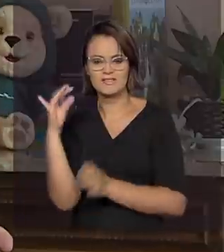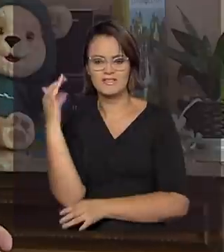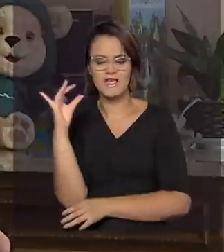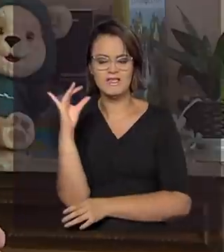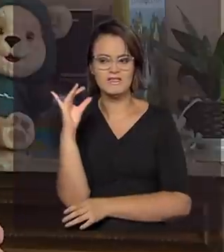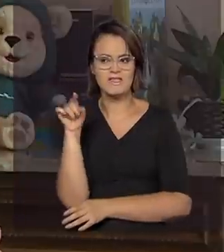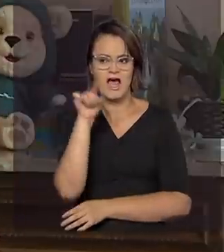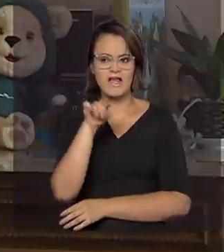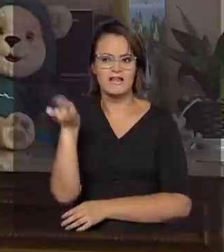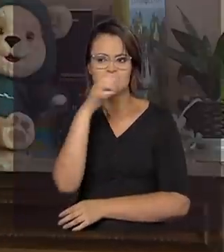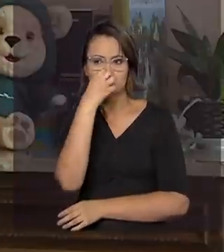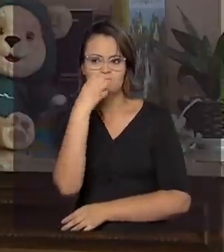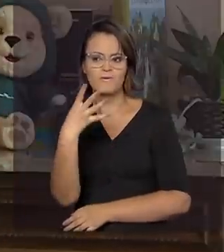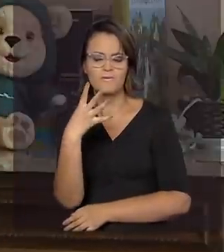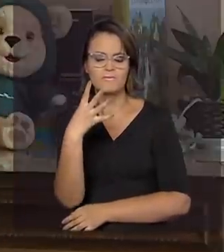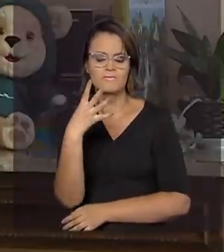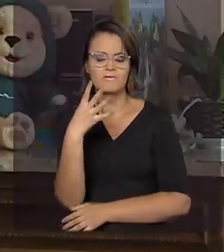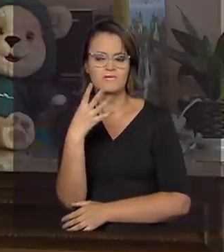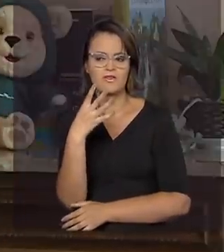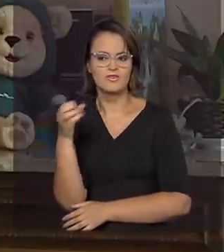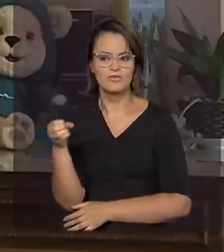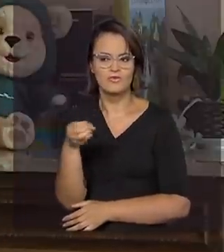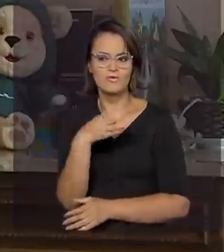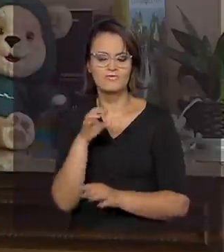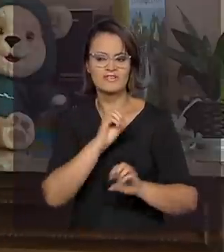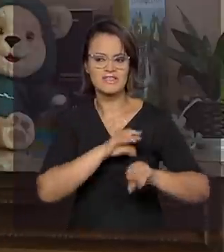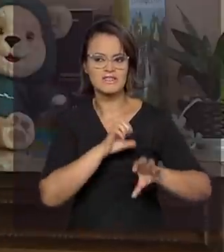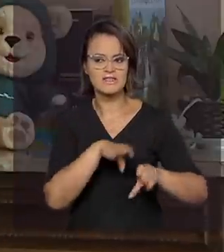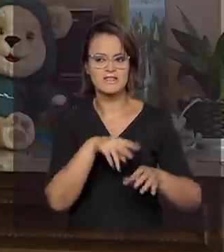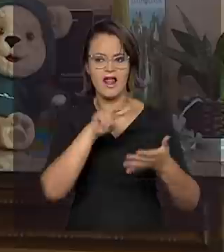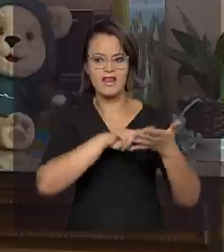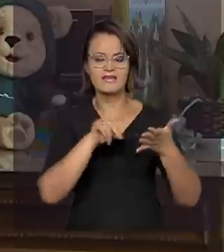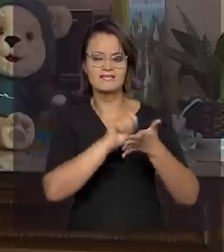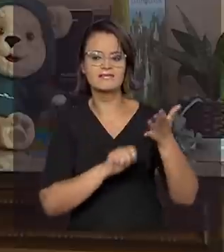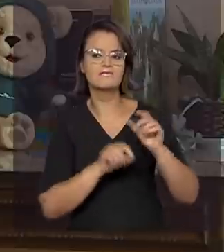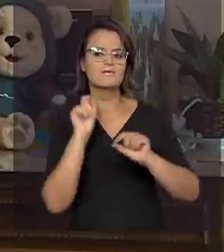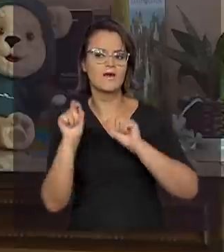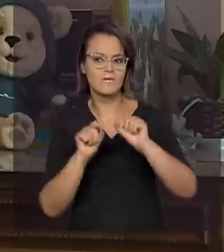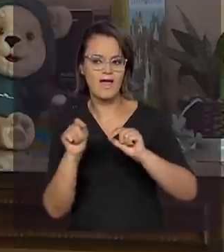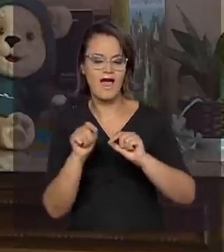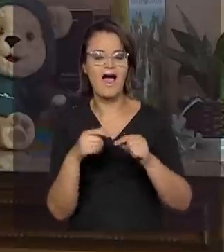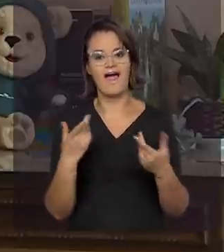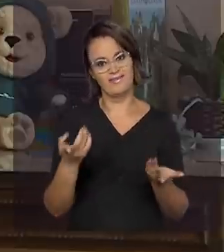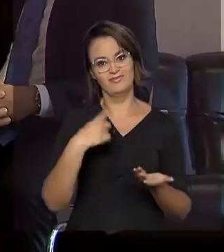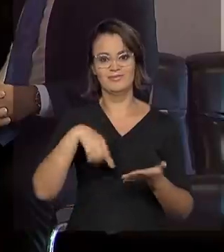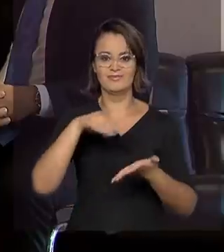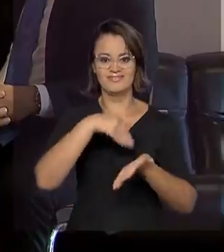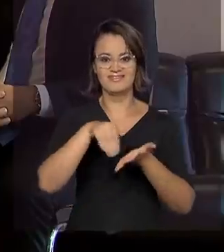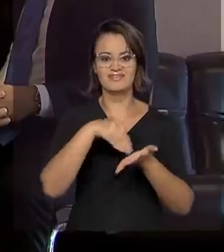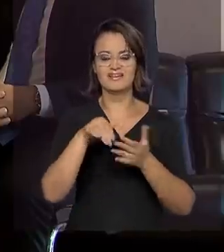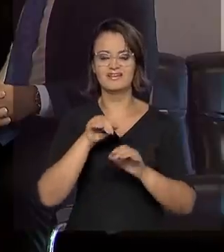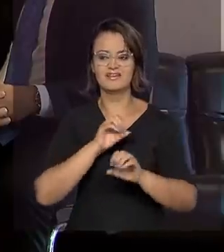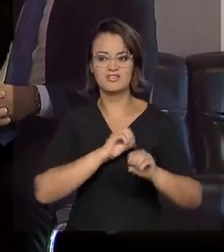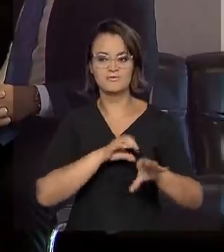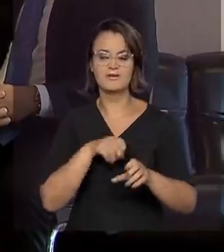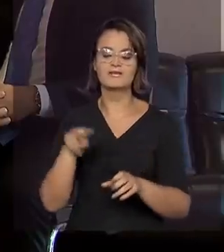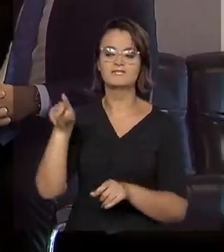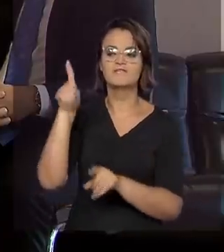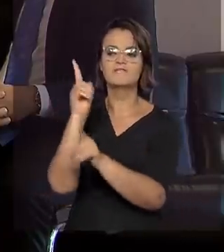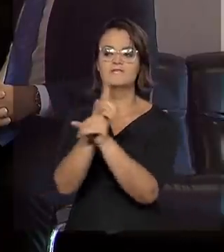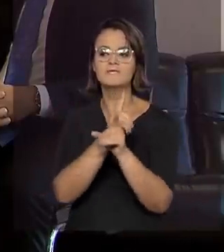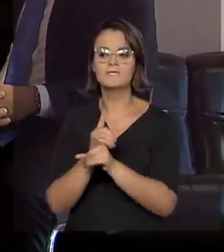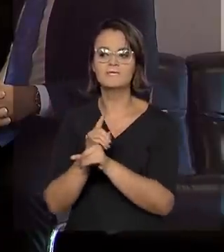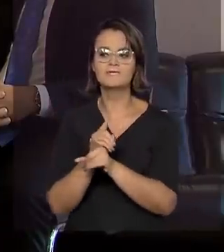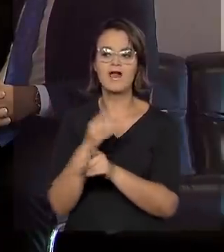mais atualizado no tocante ao ensino da leitura e da escrita? A Secretaria de Alfabetização leva em consideração esses achados.